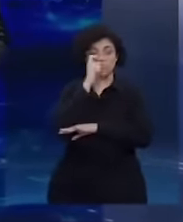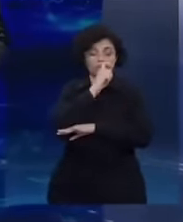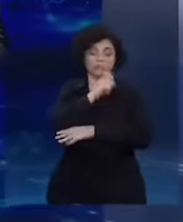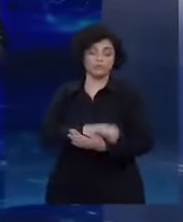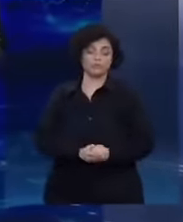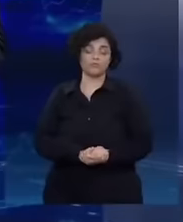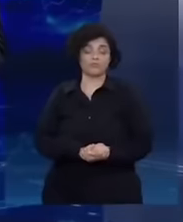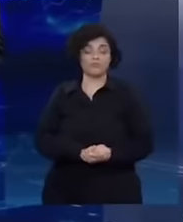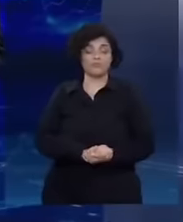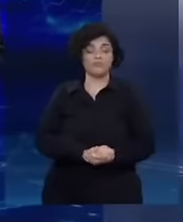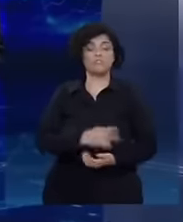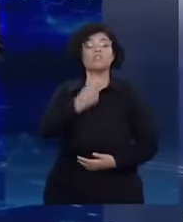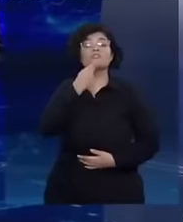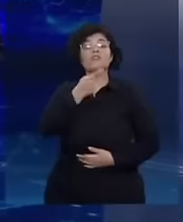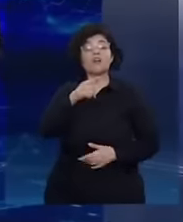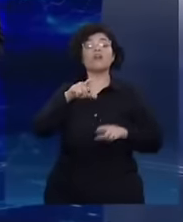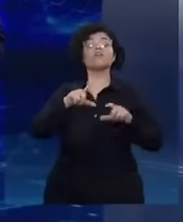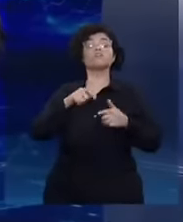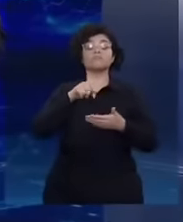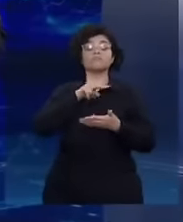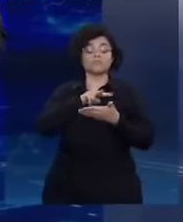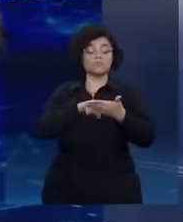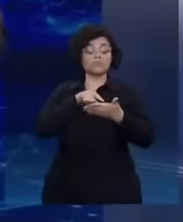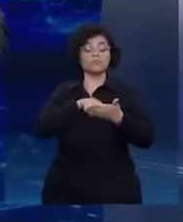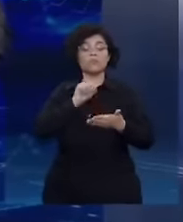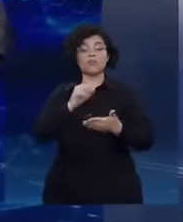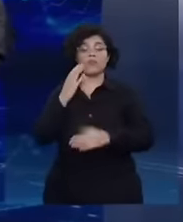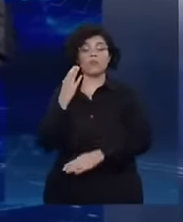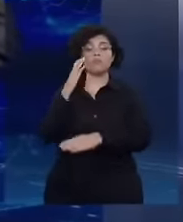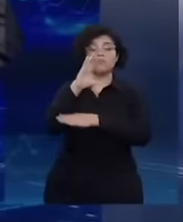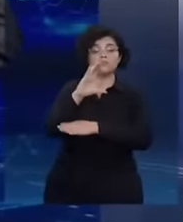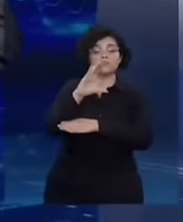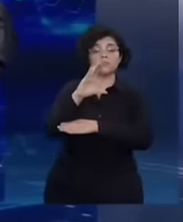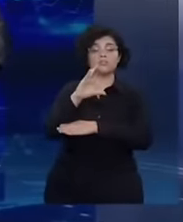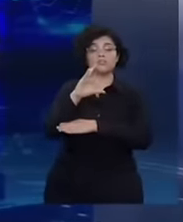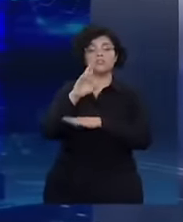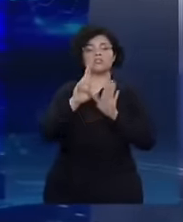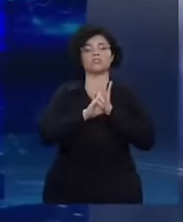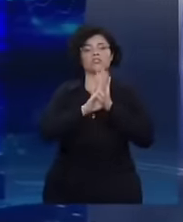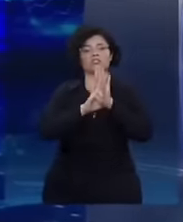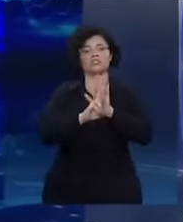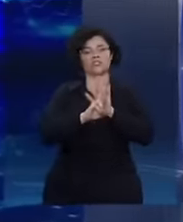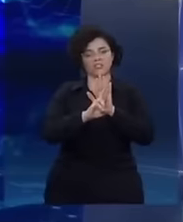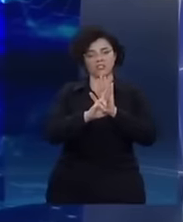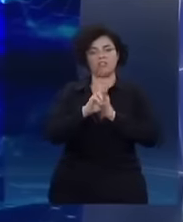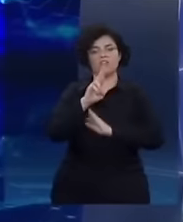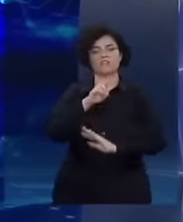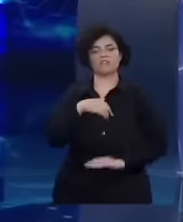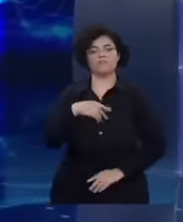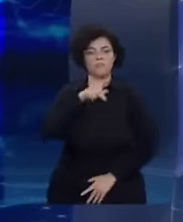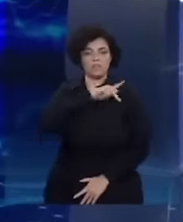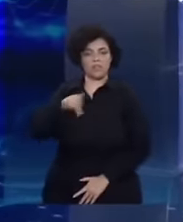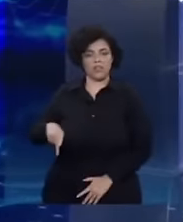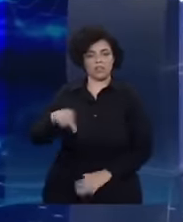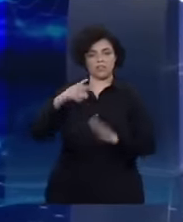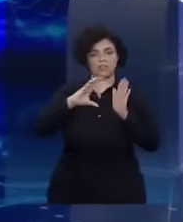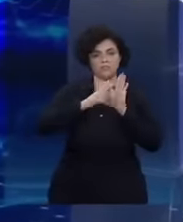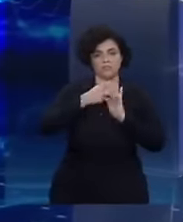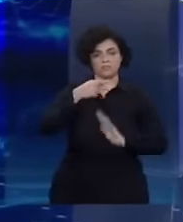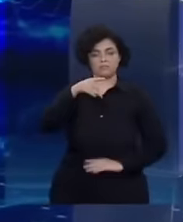e diz a sentença que a postagem realizada pela representada Grace Hoffman, presidente do PT,